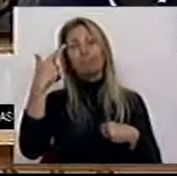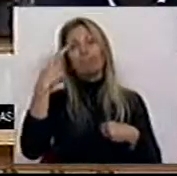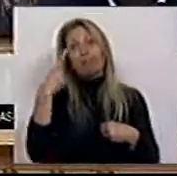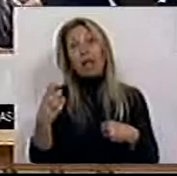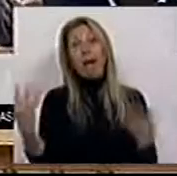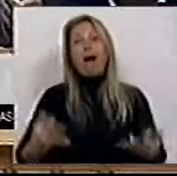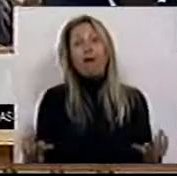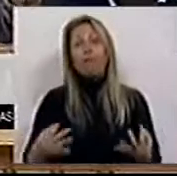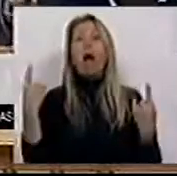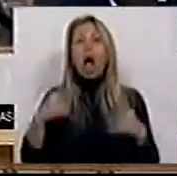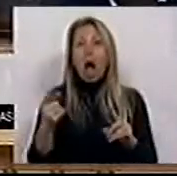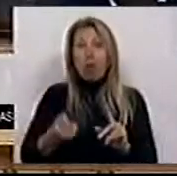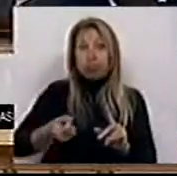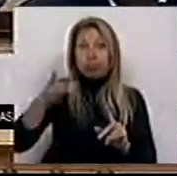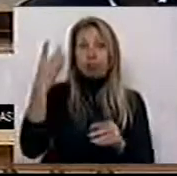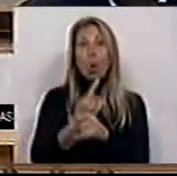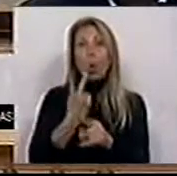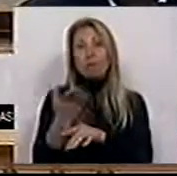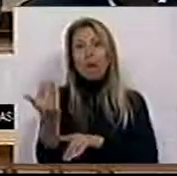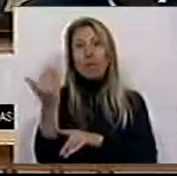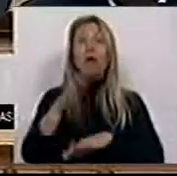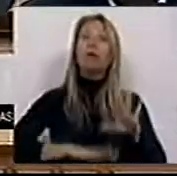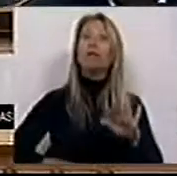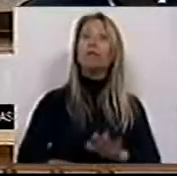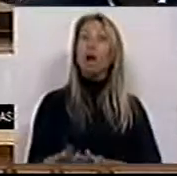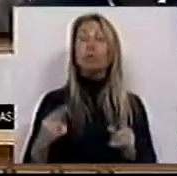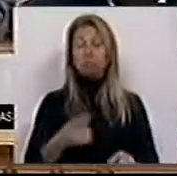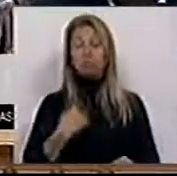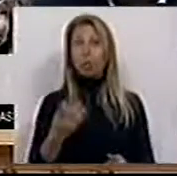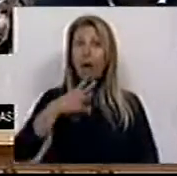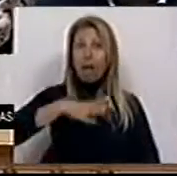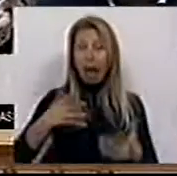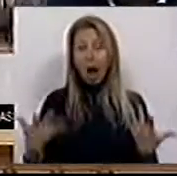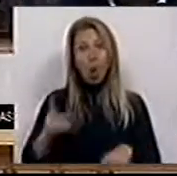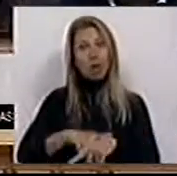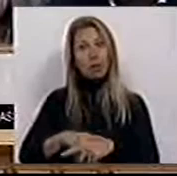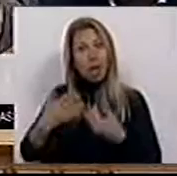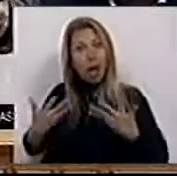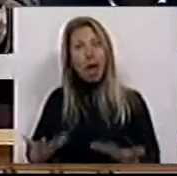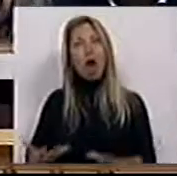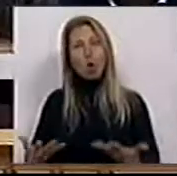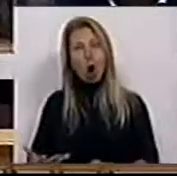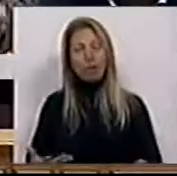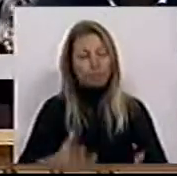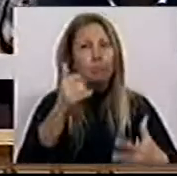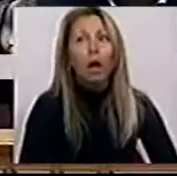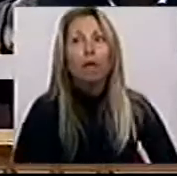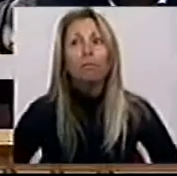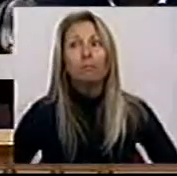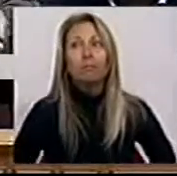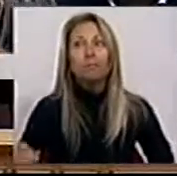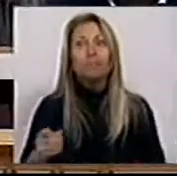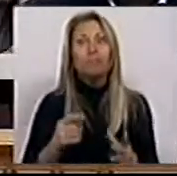há para fazer e que nós quisemos, exatamente nesta altura, pontuar esta